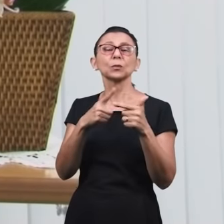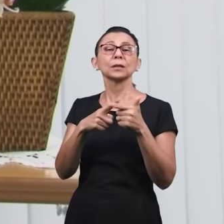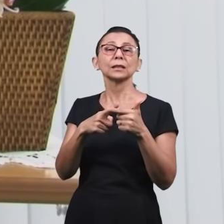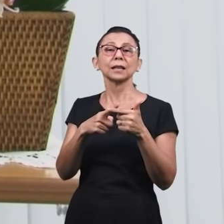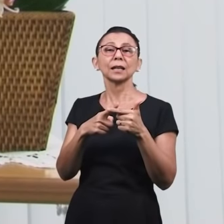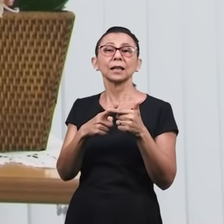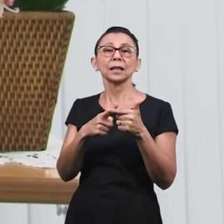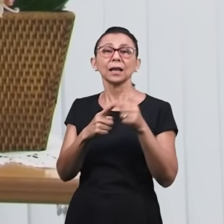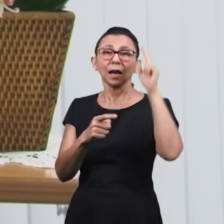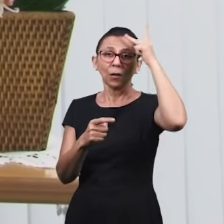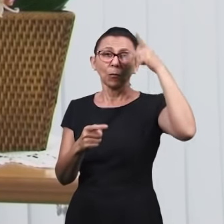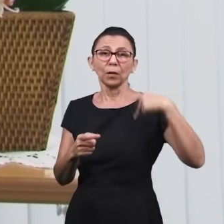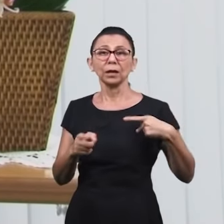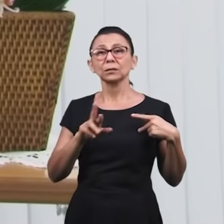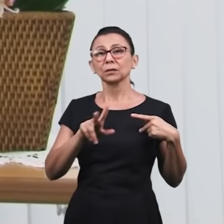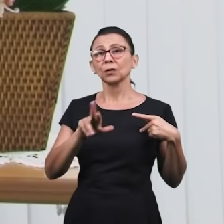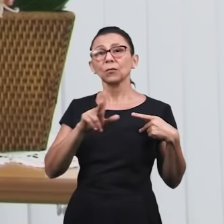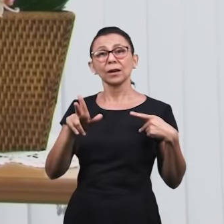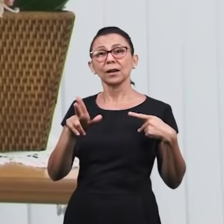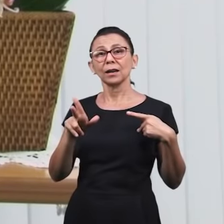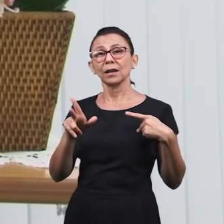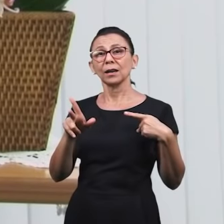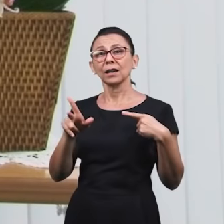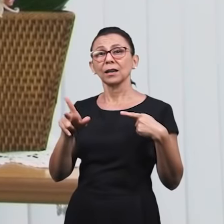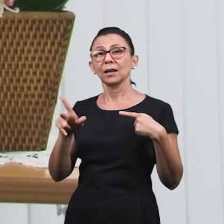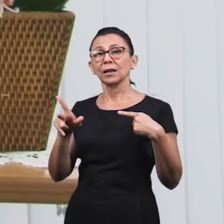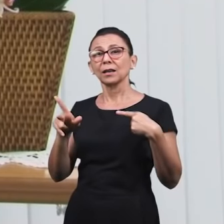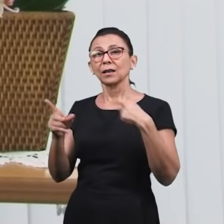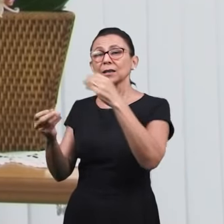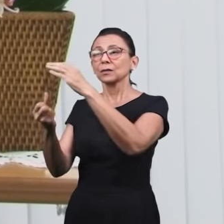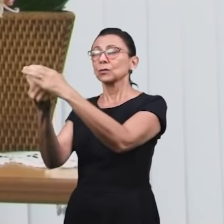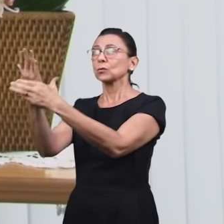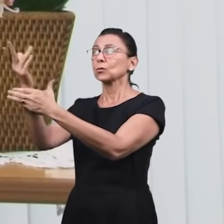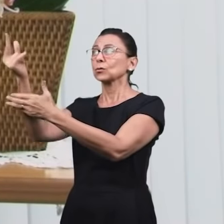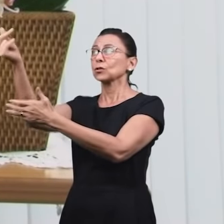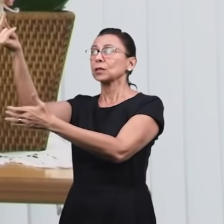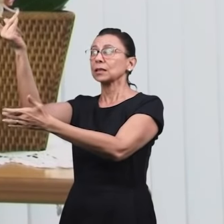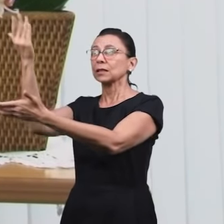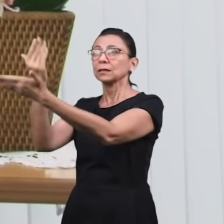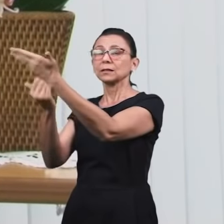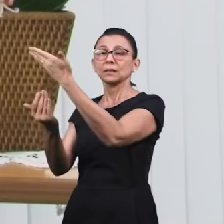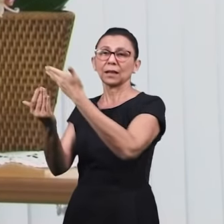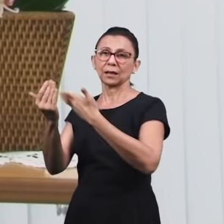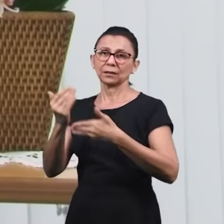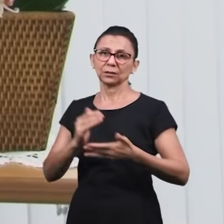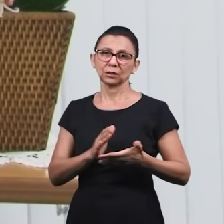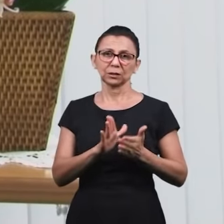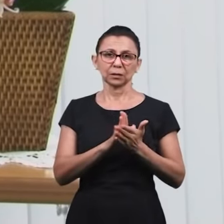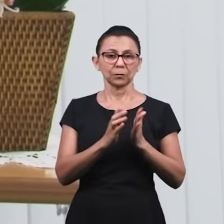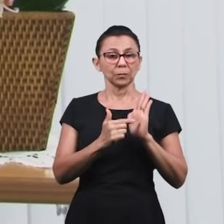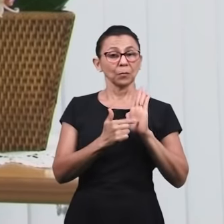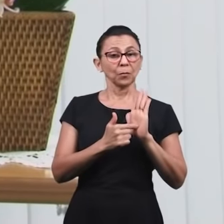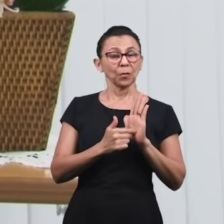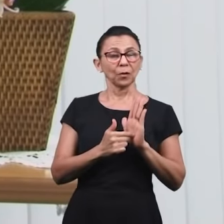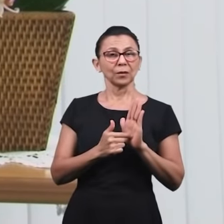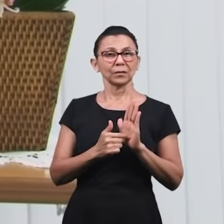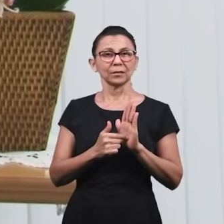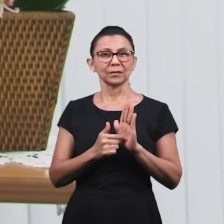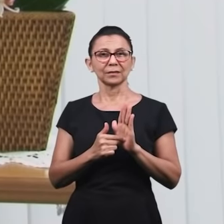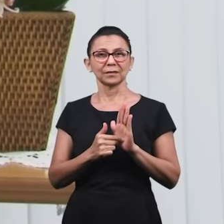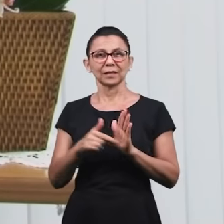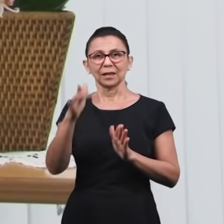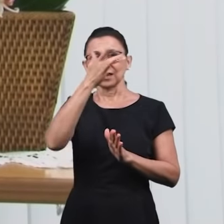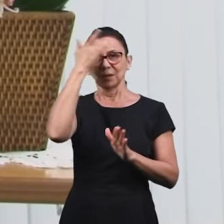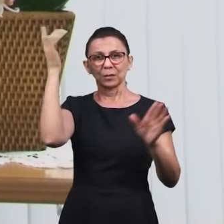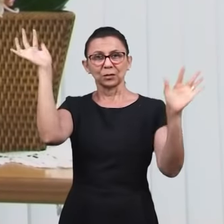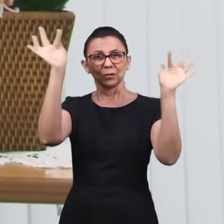seguros porque vem da eternidade do Senhor para nós. e a palavra do Senhor diz, bem-aventurado aquele